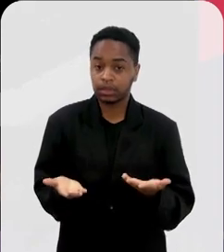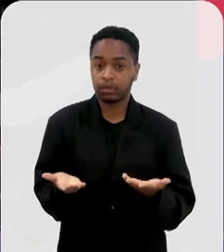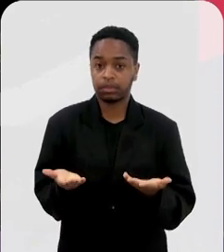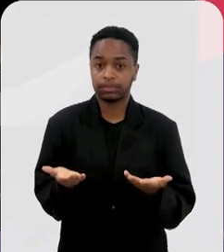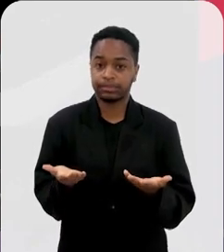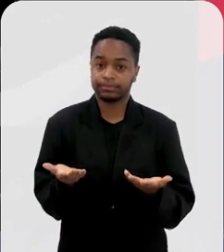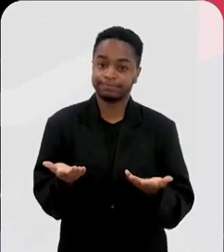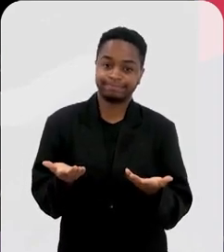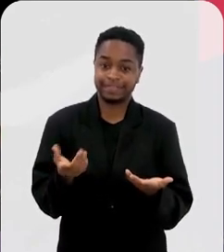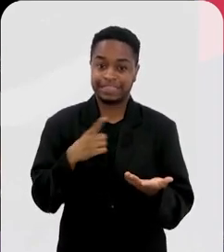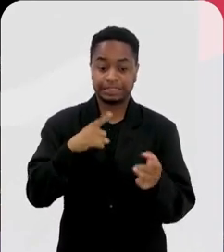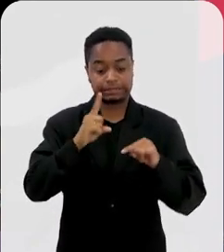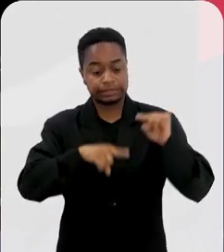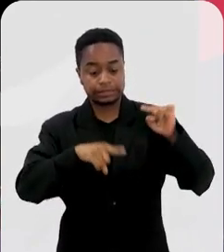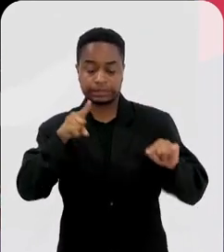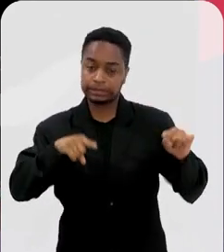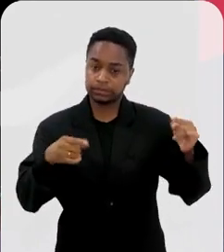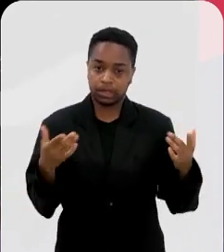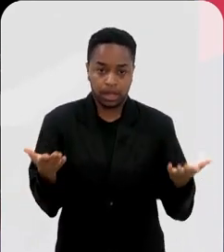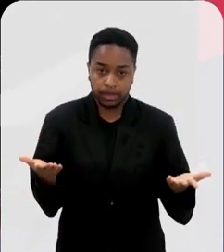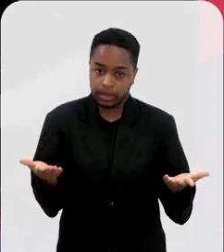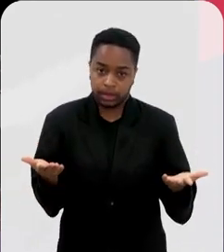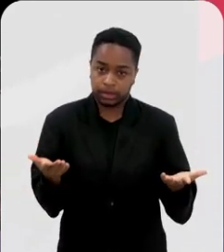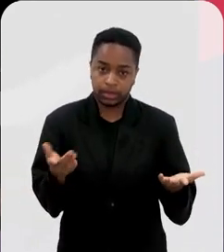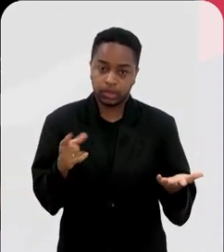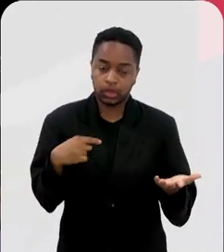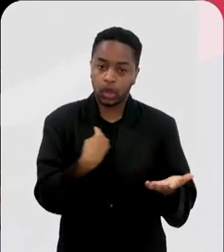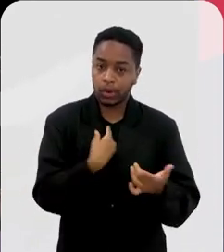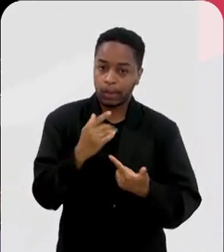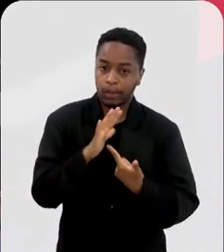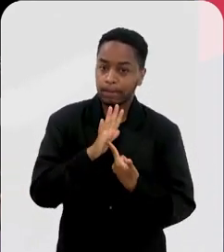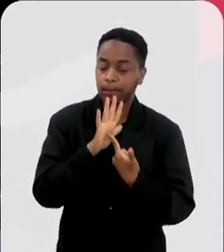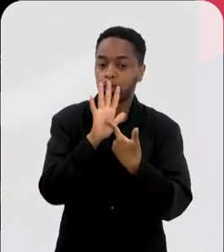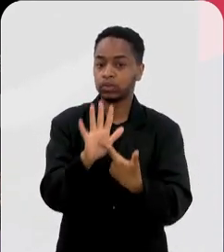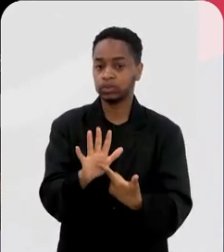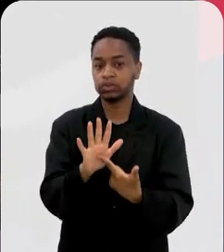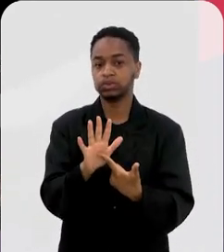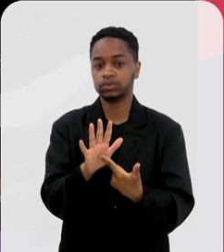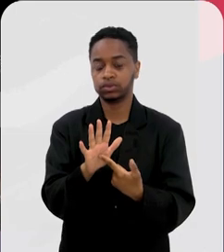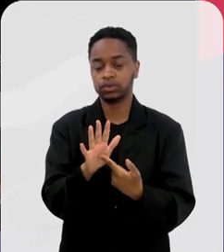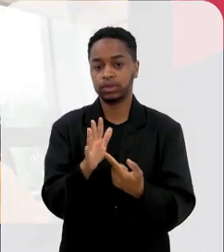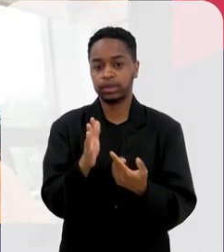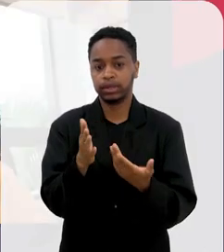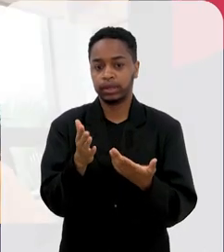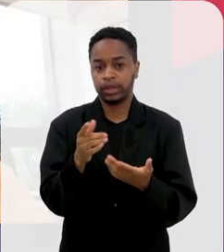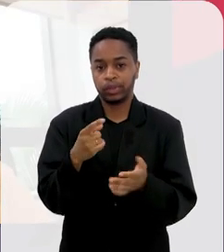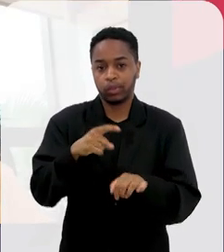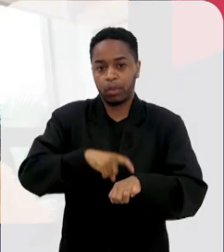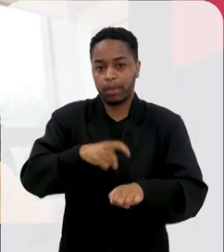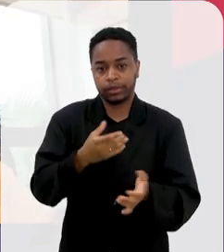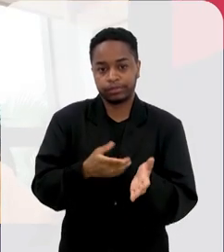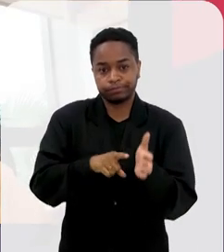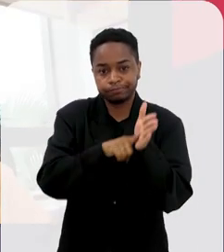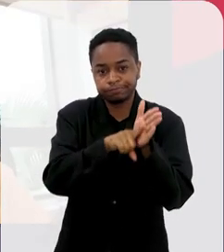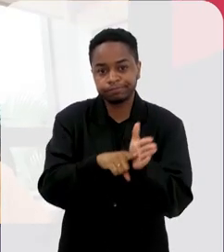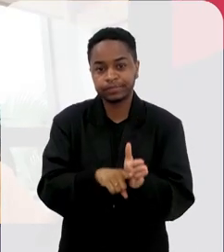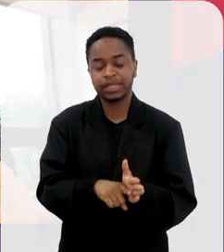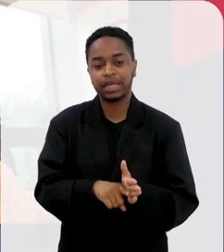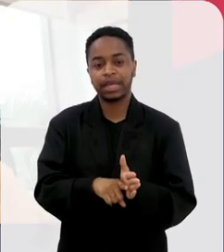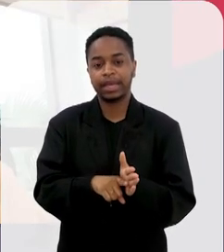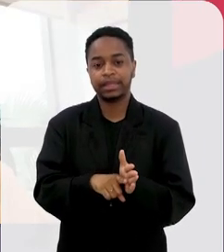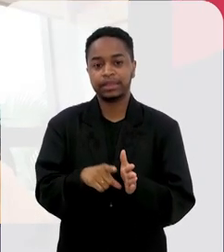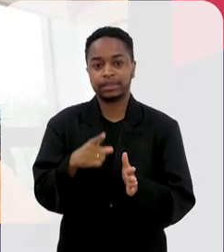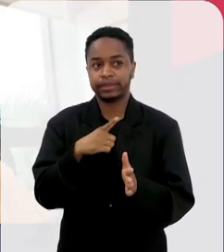e daí foi muito variável, né? O que a gente mostrou no nosso estudo é que